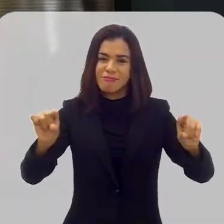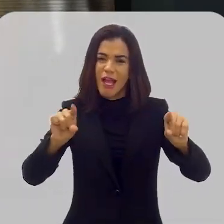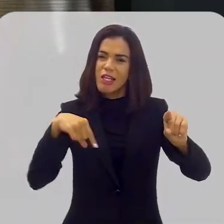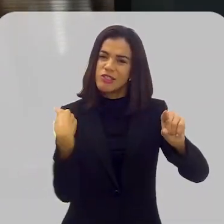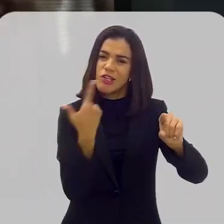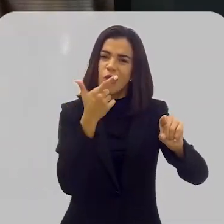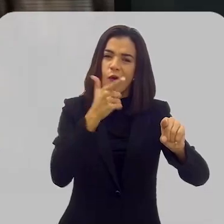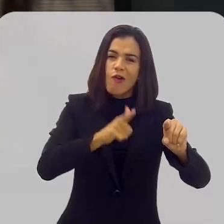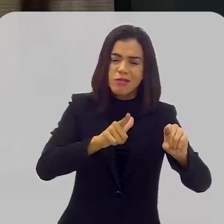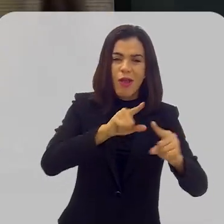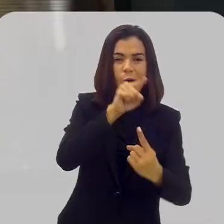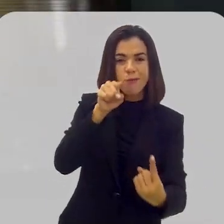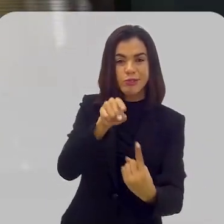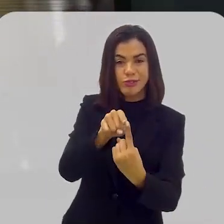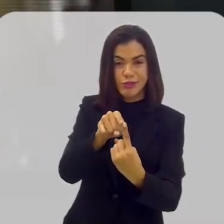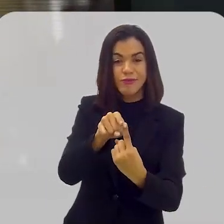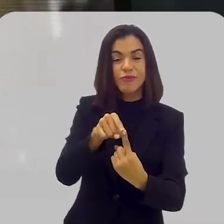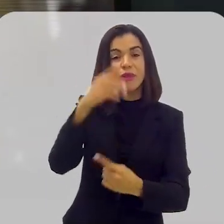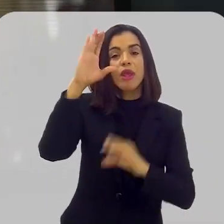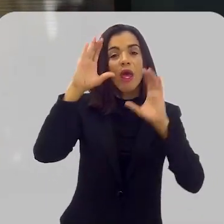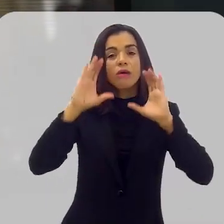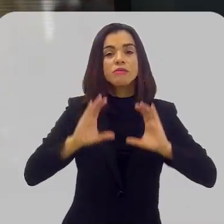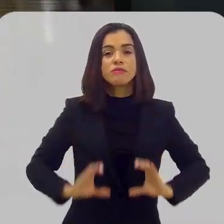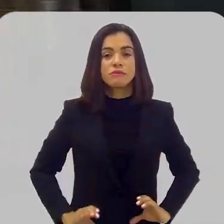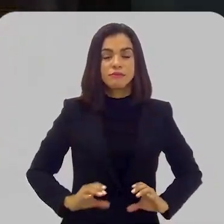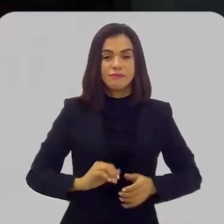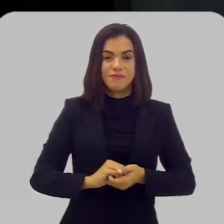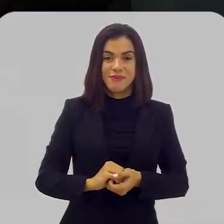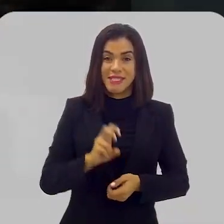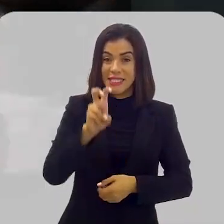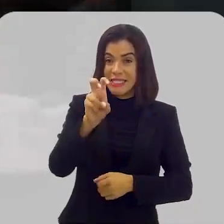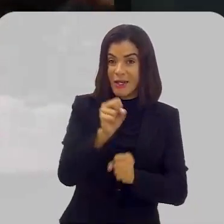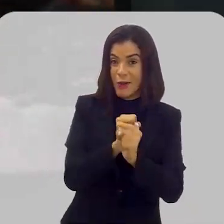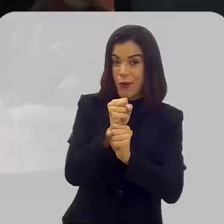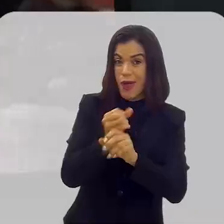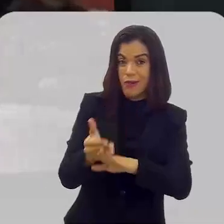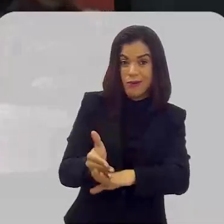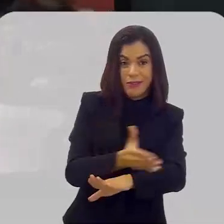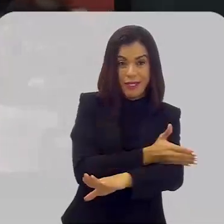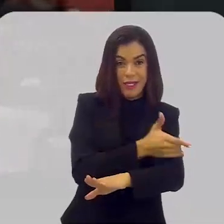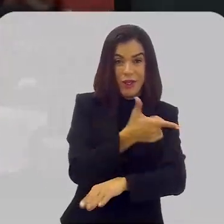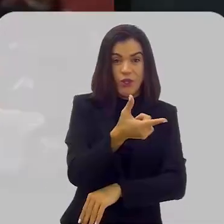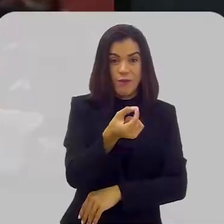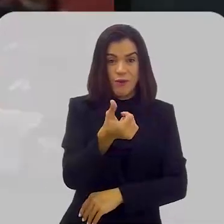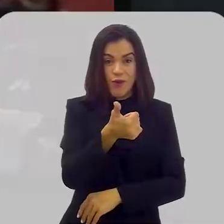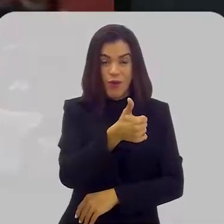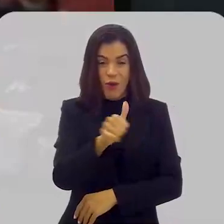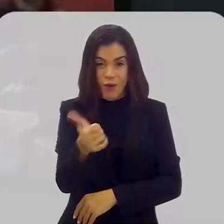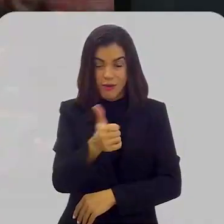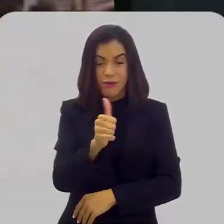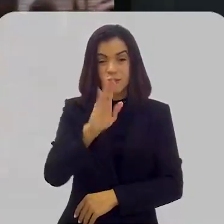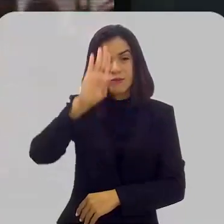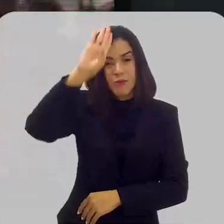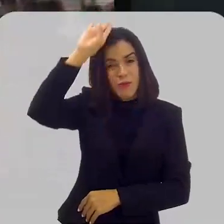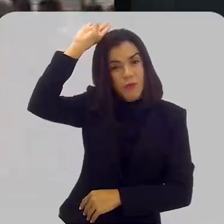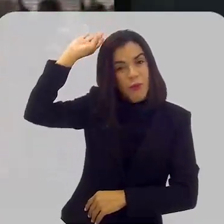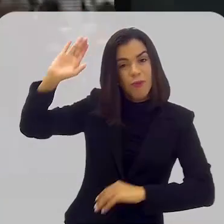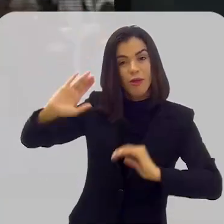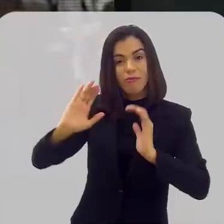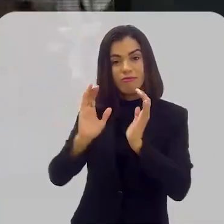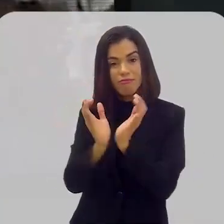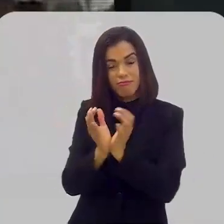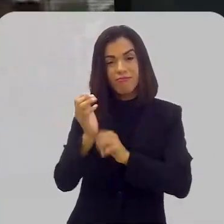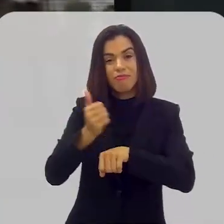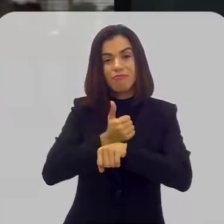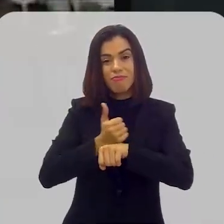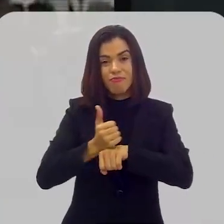nós conseguiremos chegar ao nosso objetivo, que é a dignidade. Cinco anos antes, em 2011, os bombeiros não